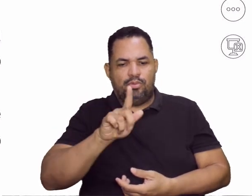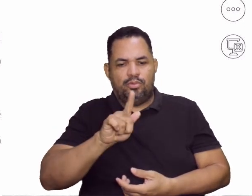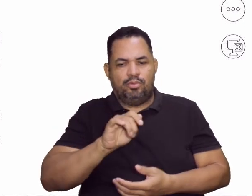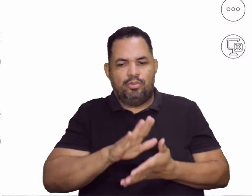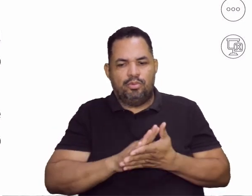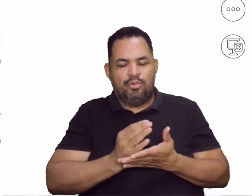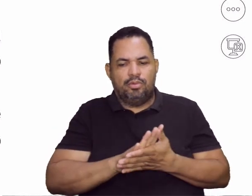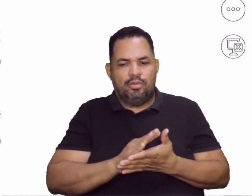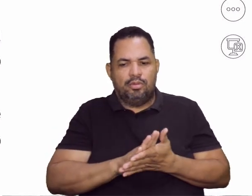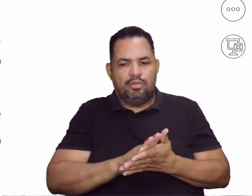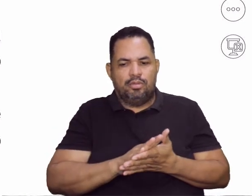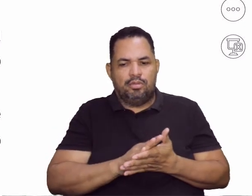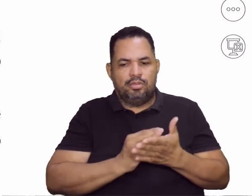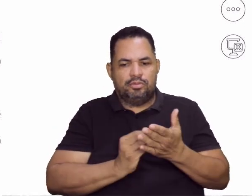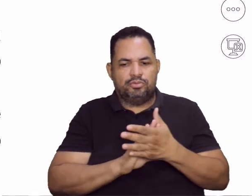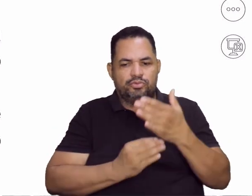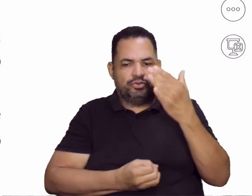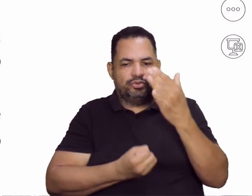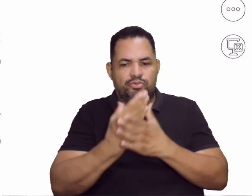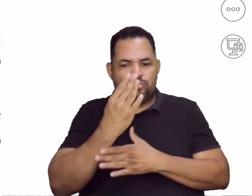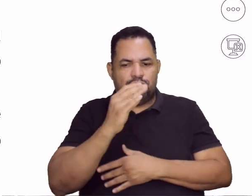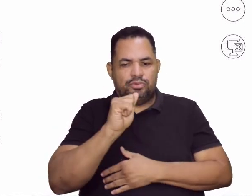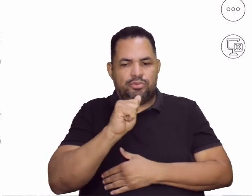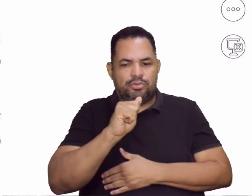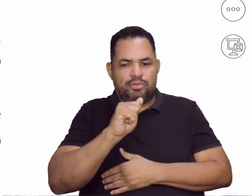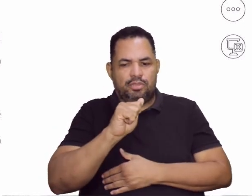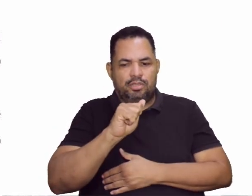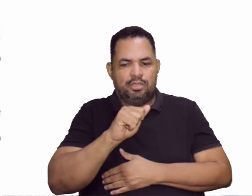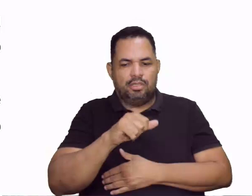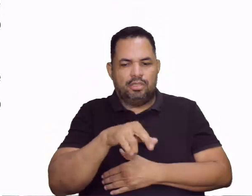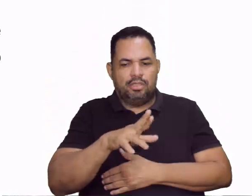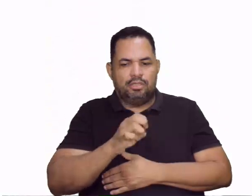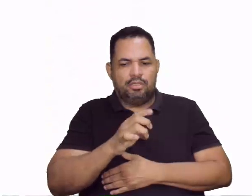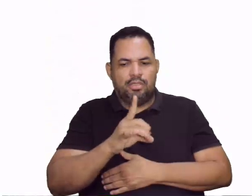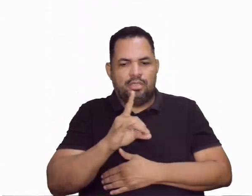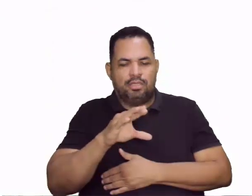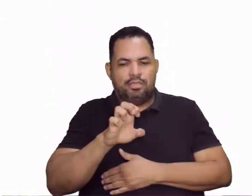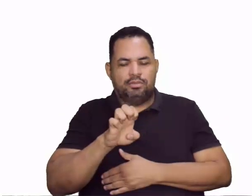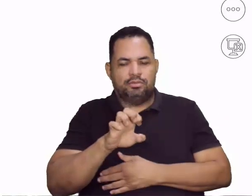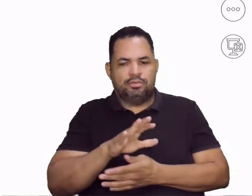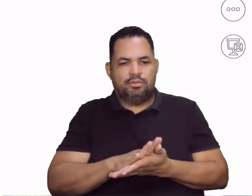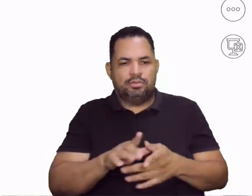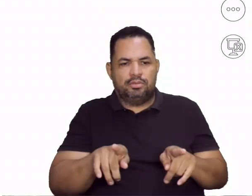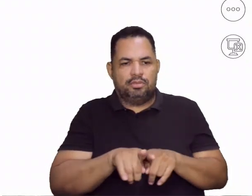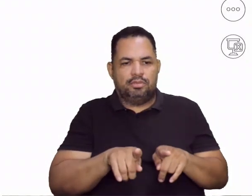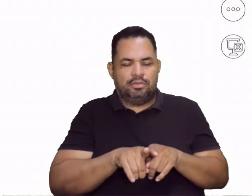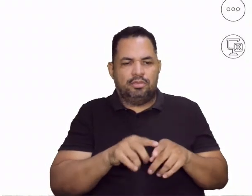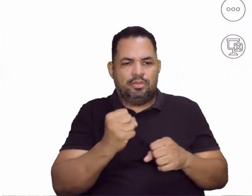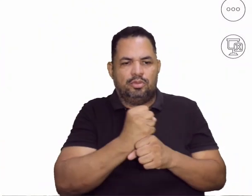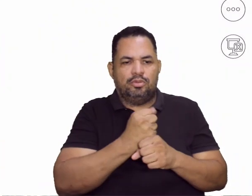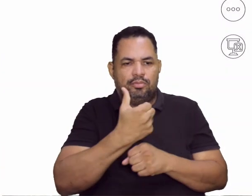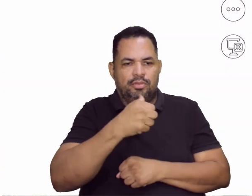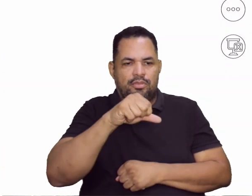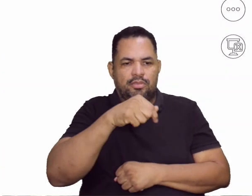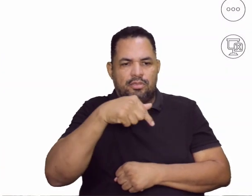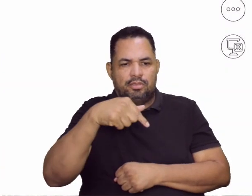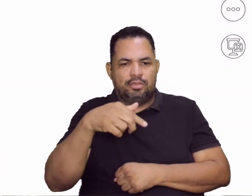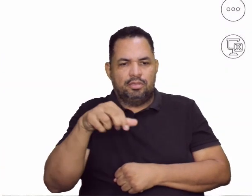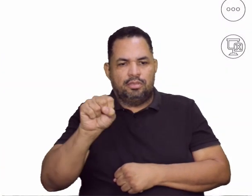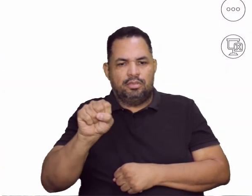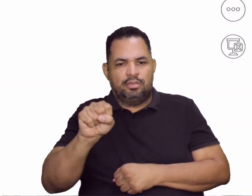lançado pelo Atari e se torna um sucesso mundial. A gente tem também aqui, gente, em 78,